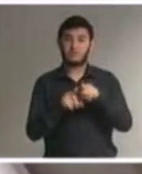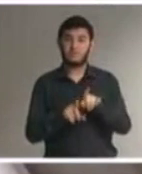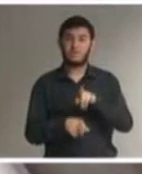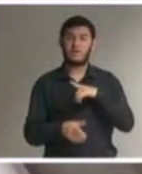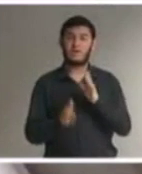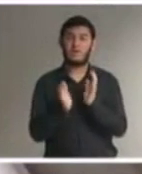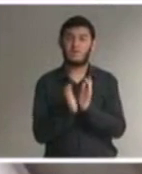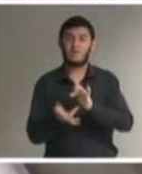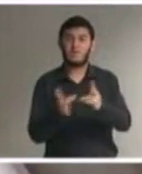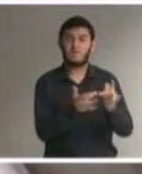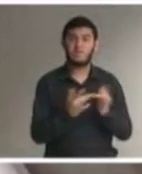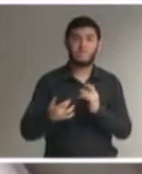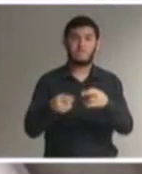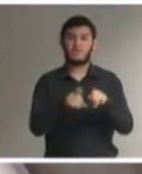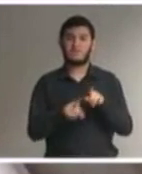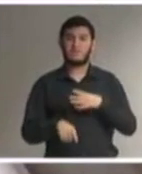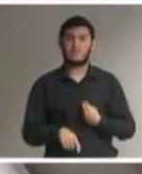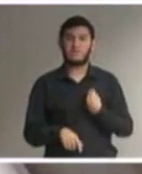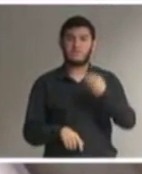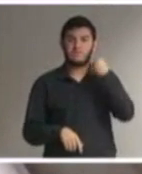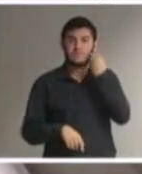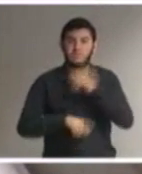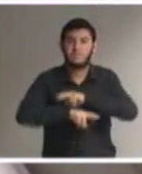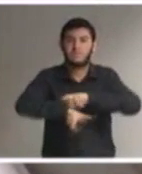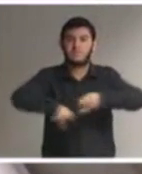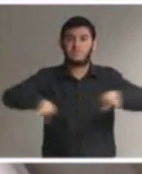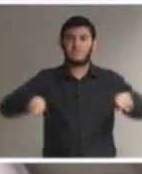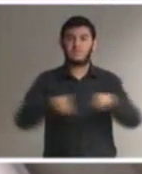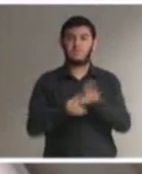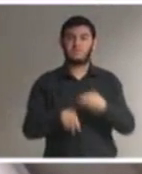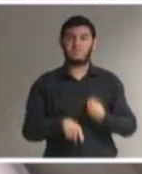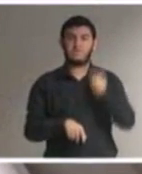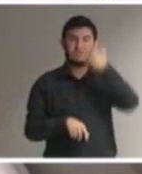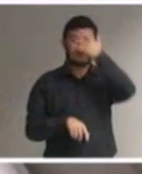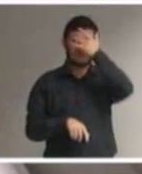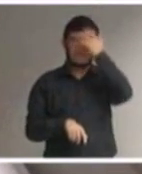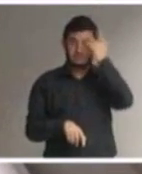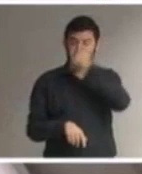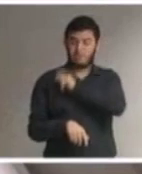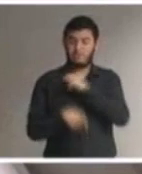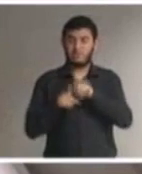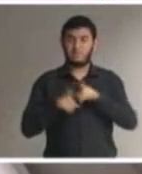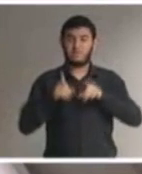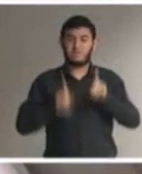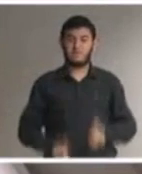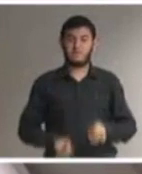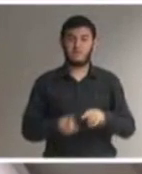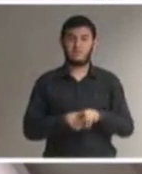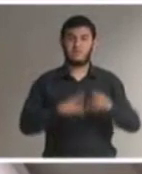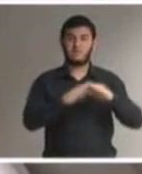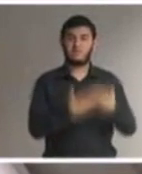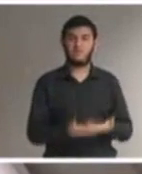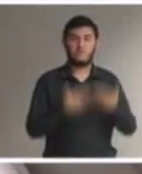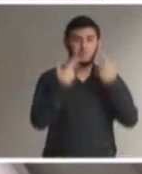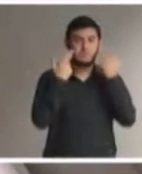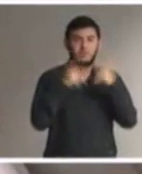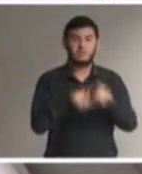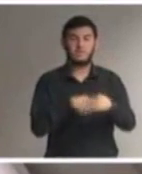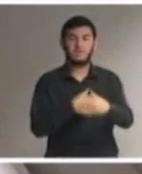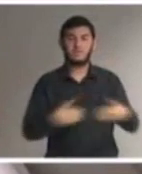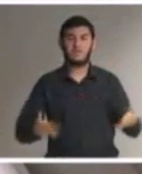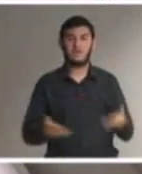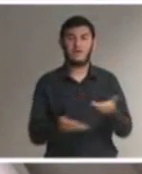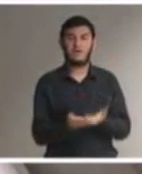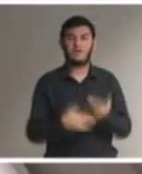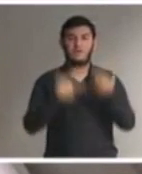aprender a conviver com a diversidade. A presença de alunos com deficiência nas escolas regulares e salas de aula comuns,